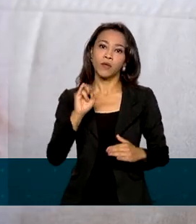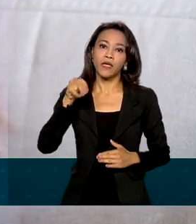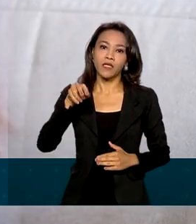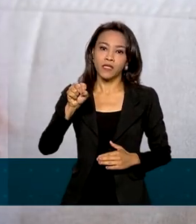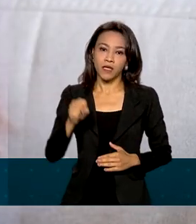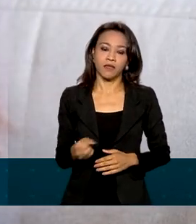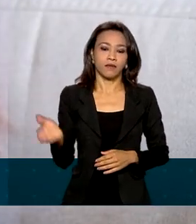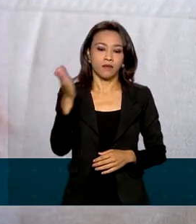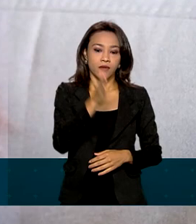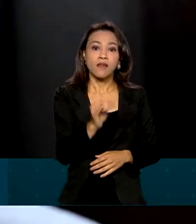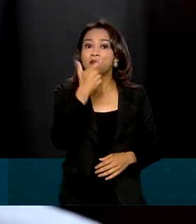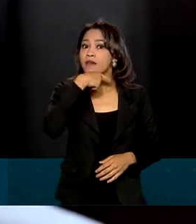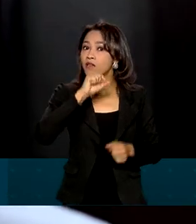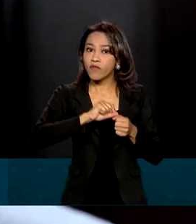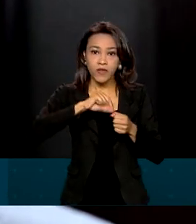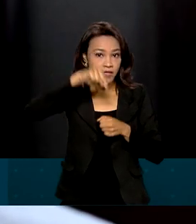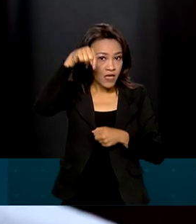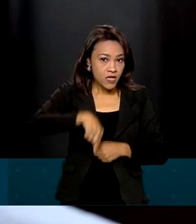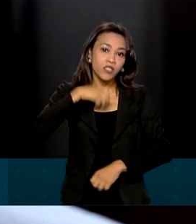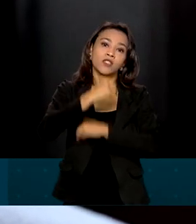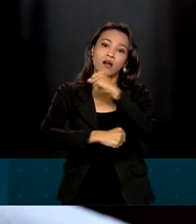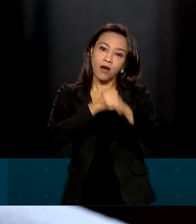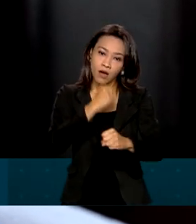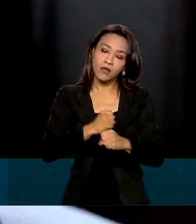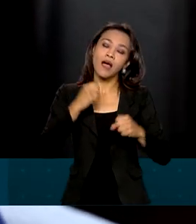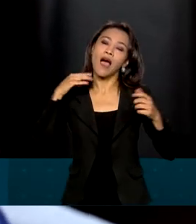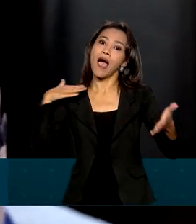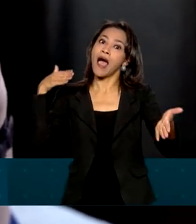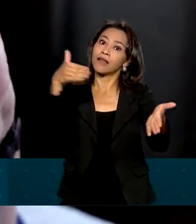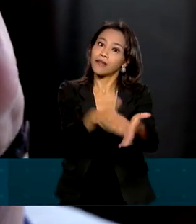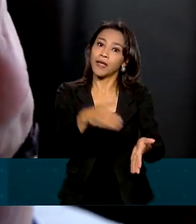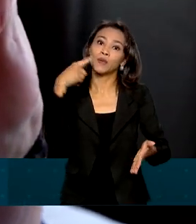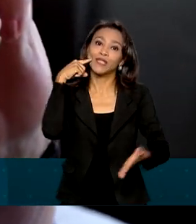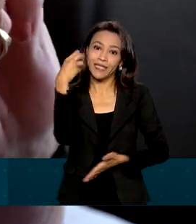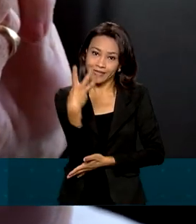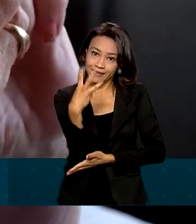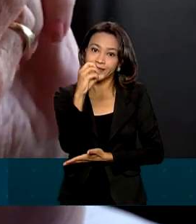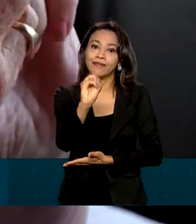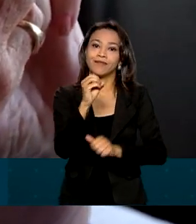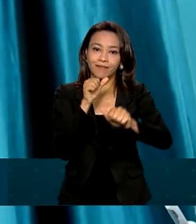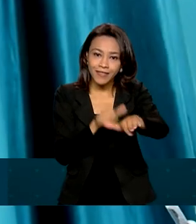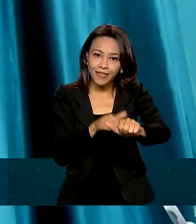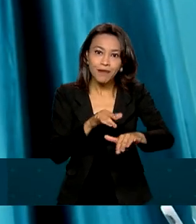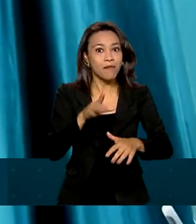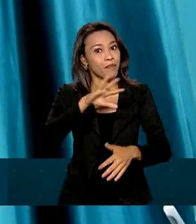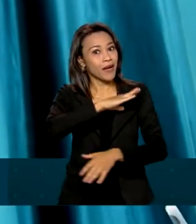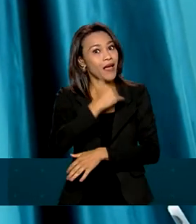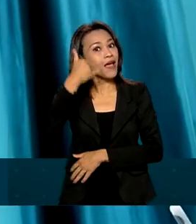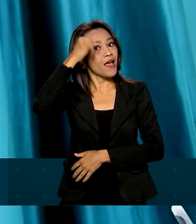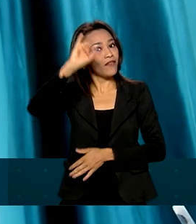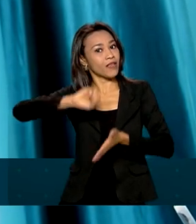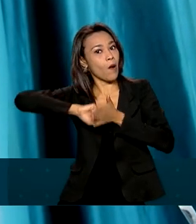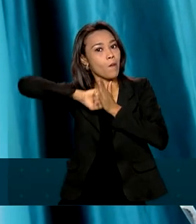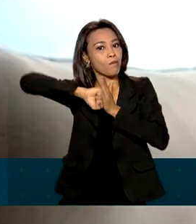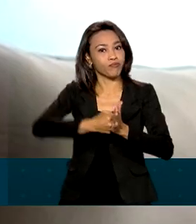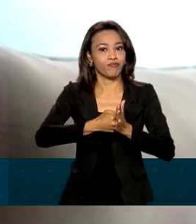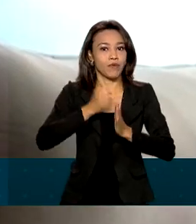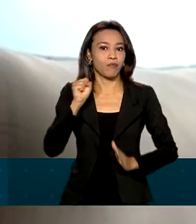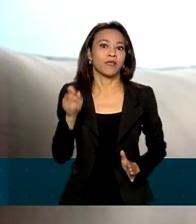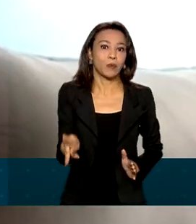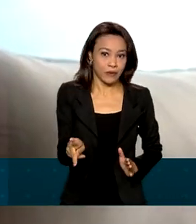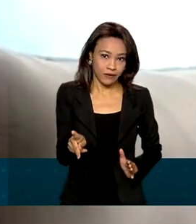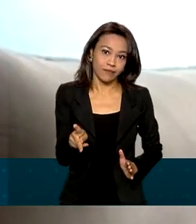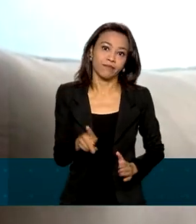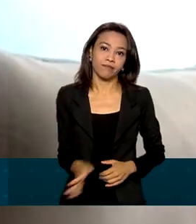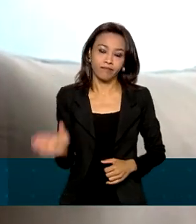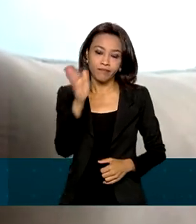não fez a prova de vida este ano, deve fazer até o dia 30 de setembro para não ter o benefício cancelado. Para